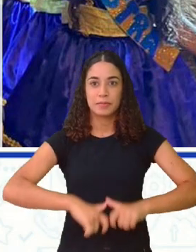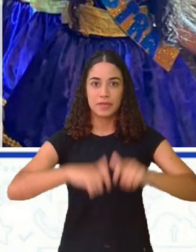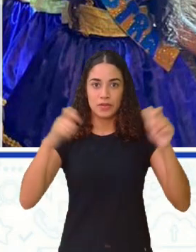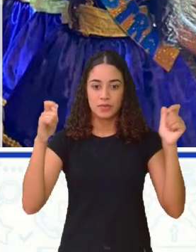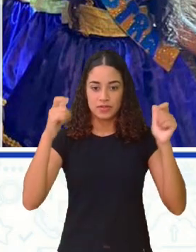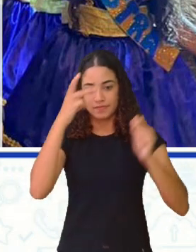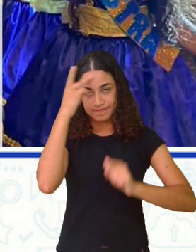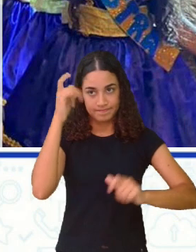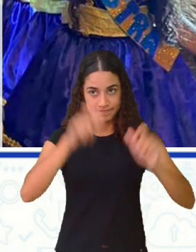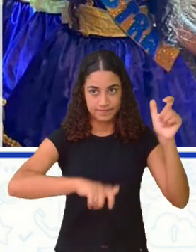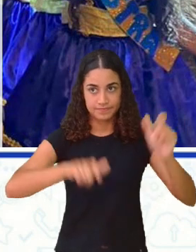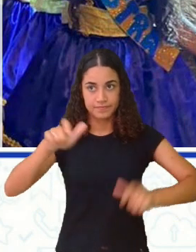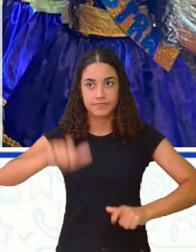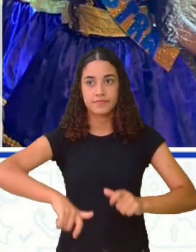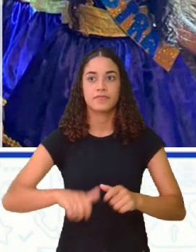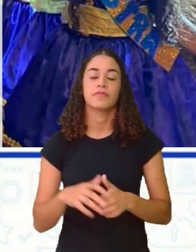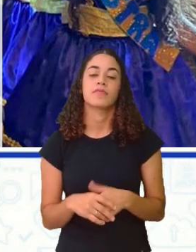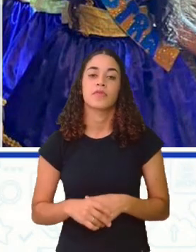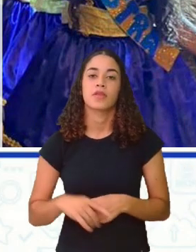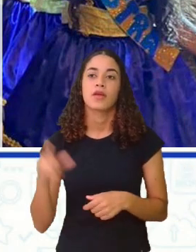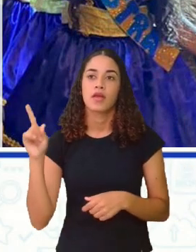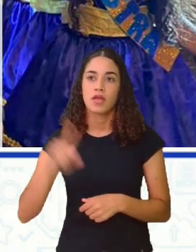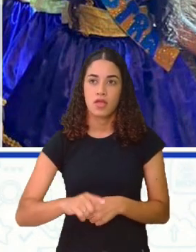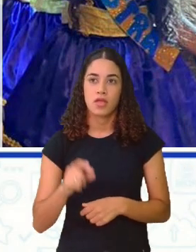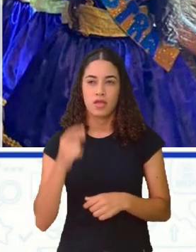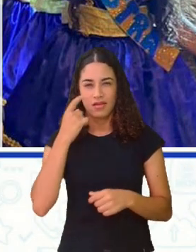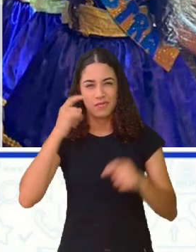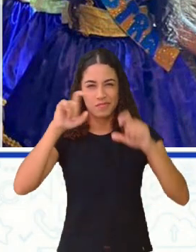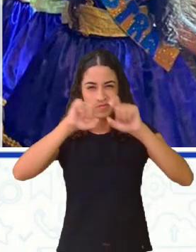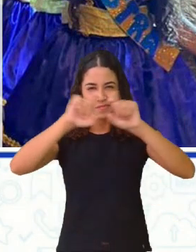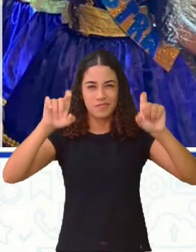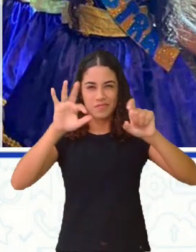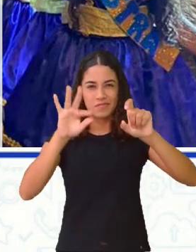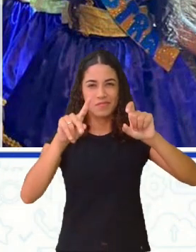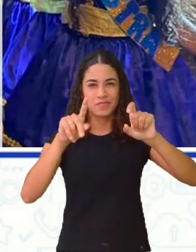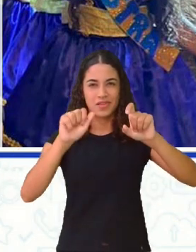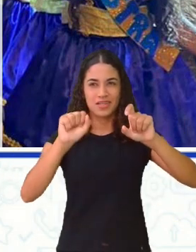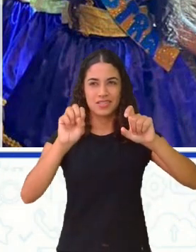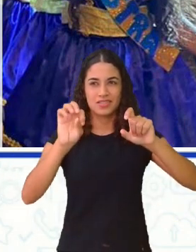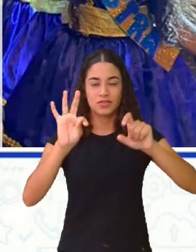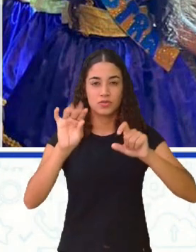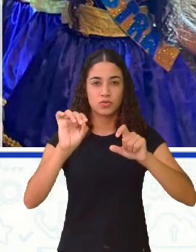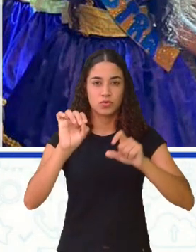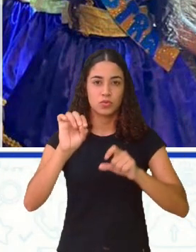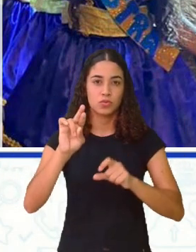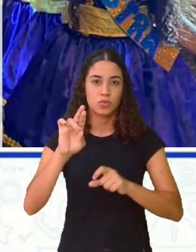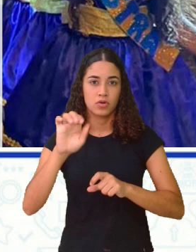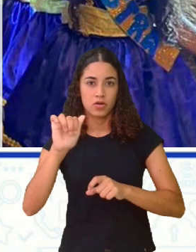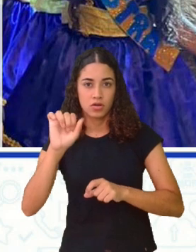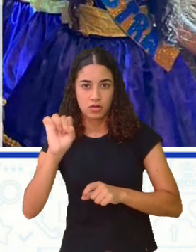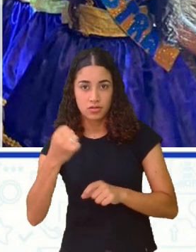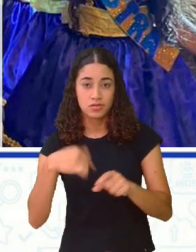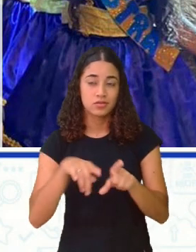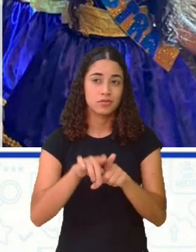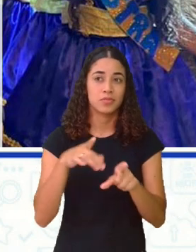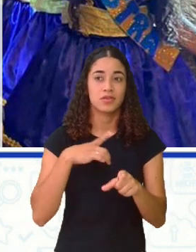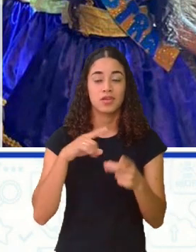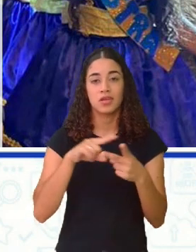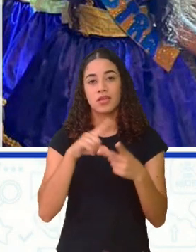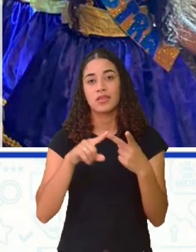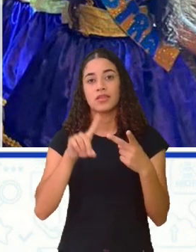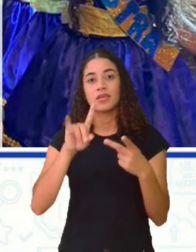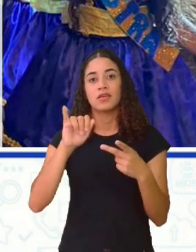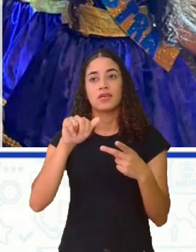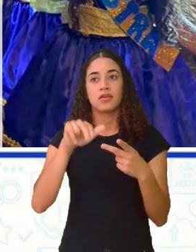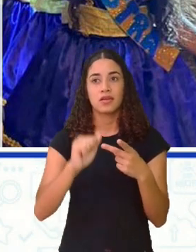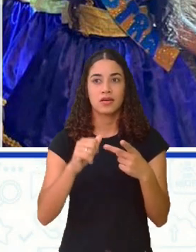integrantes do folguedo são as pastoras, que também são chamadas de flores. Tem a Diana, que é uma